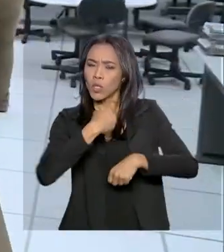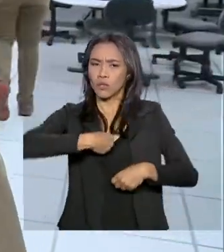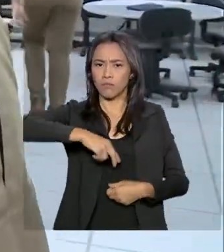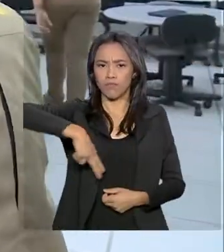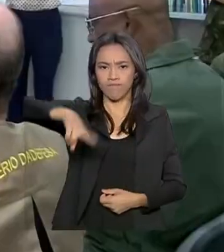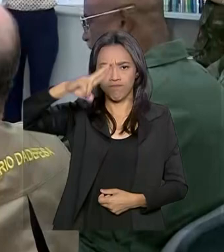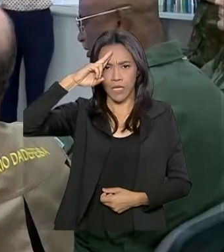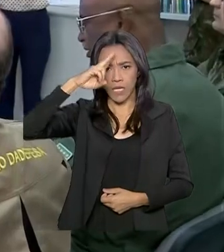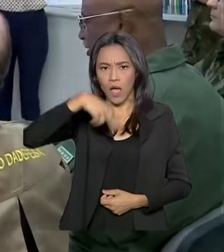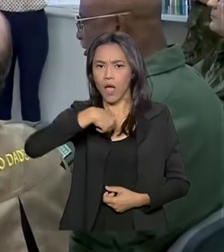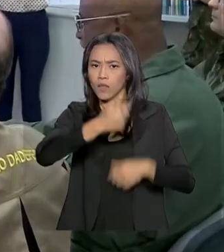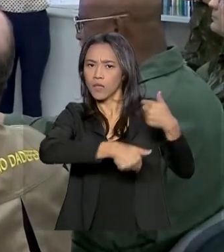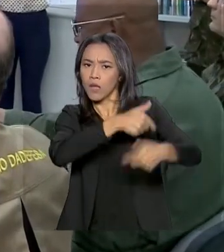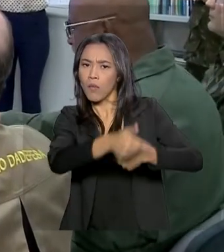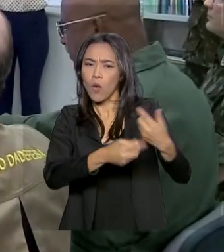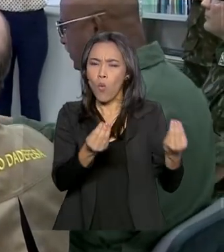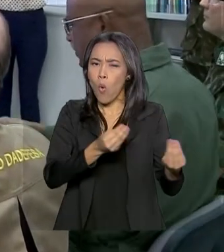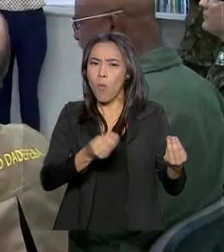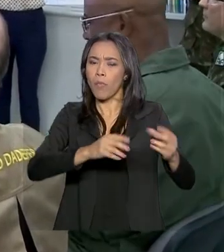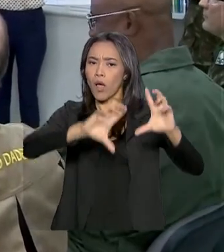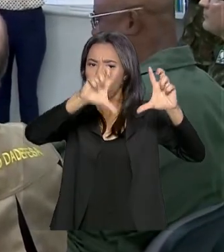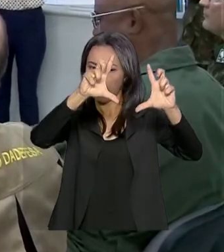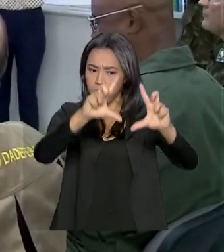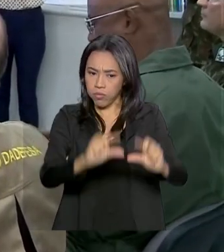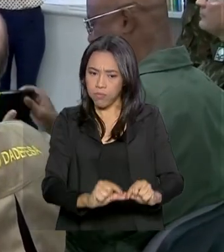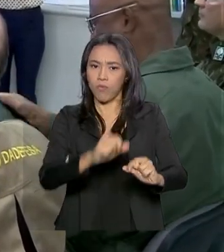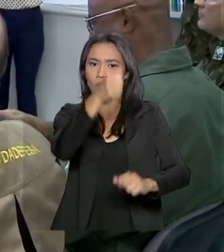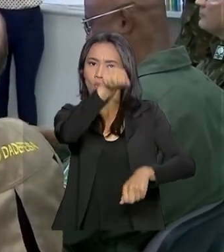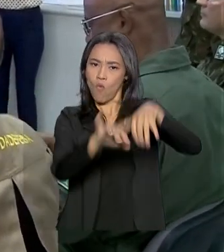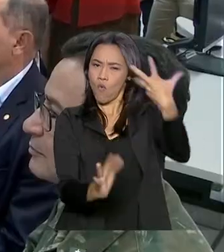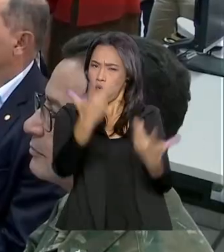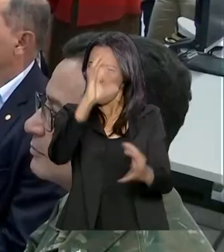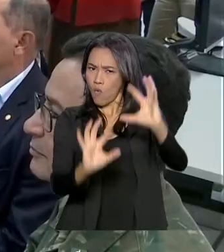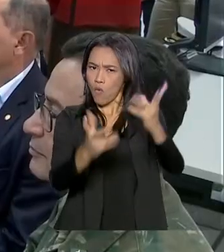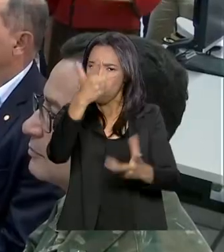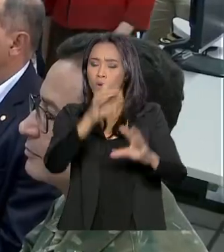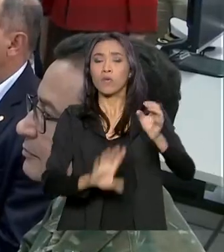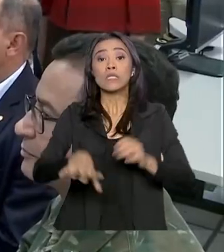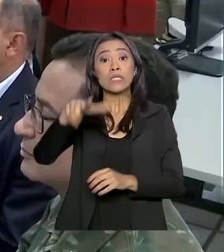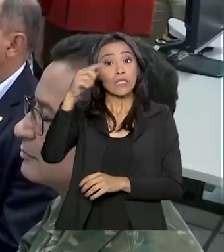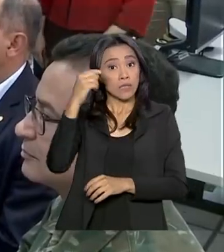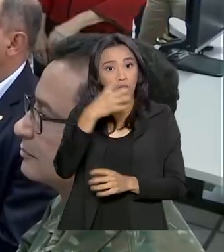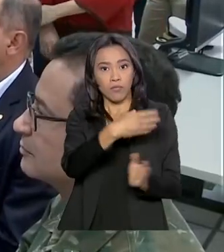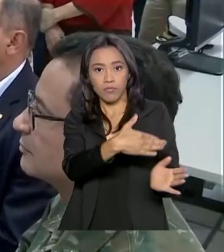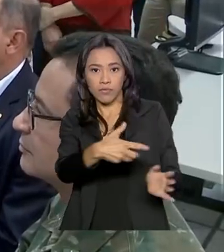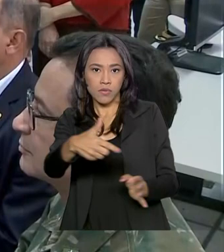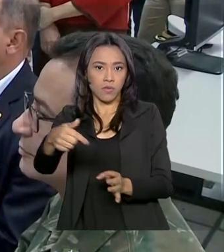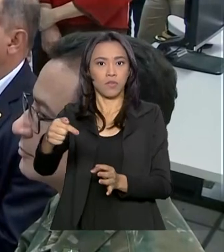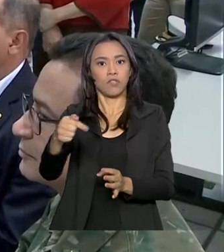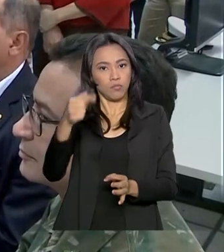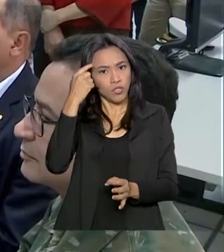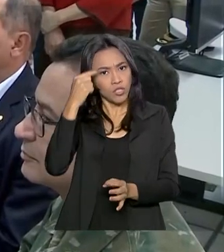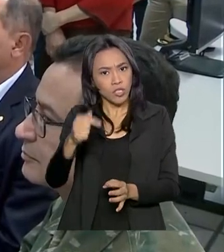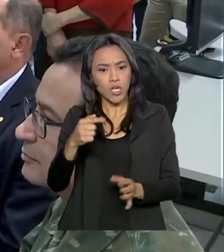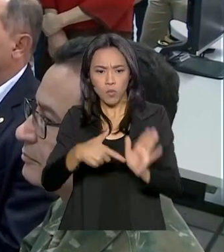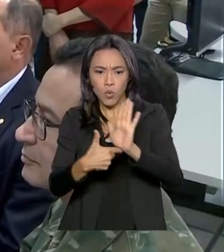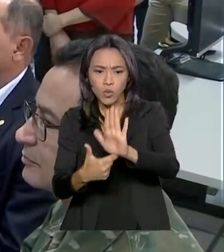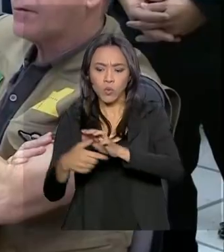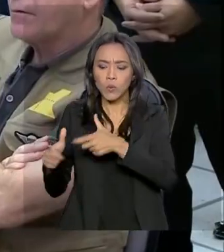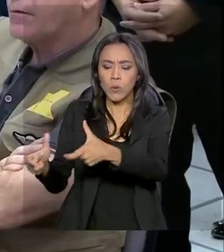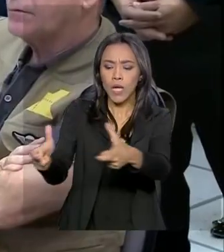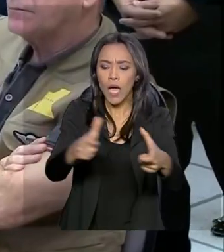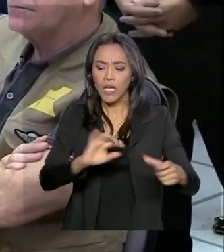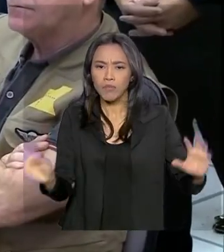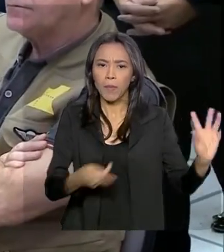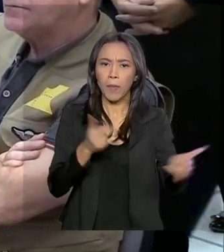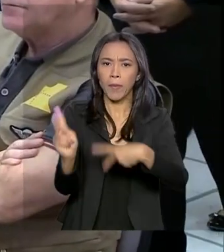atuam na região para combater o fogo. A operação está no sétimo dia e mostrou redução das regiões atingidas por incêndios